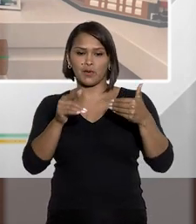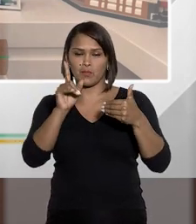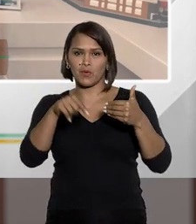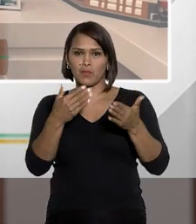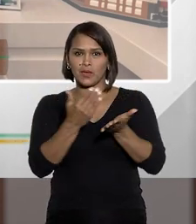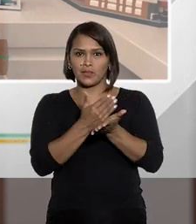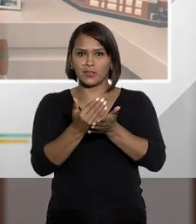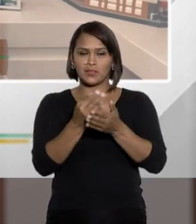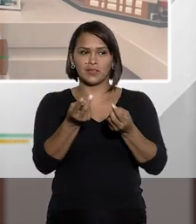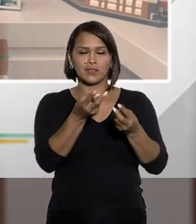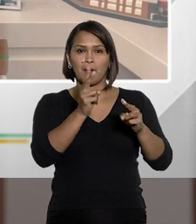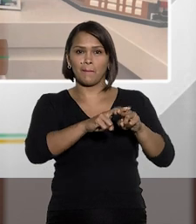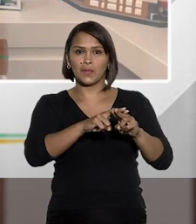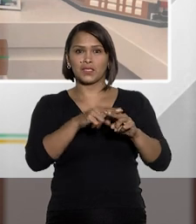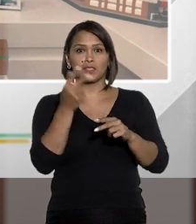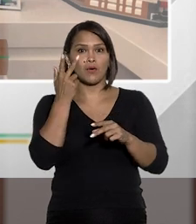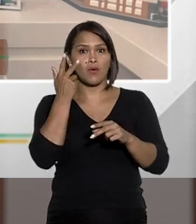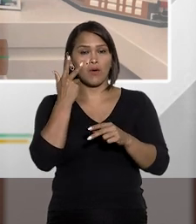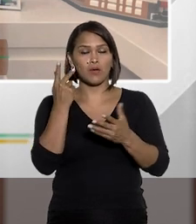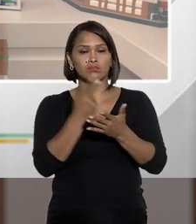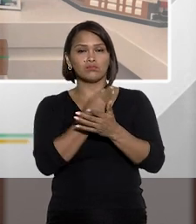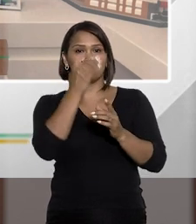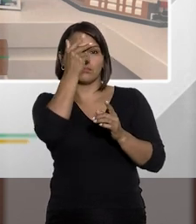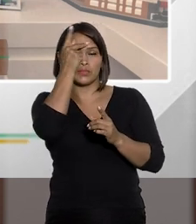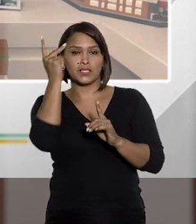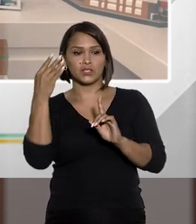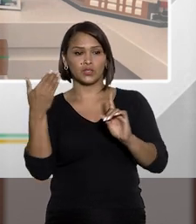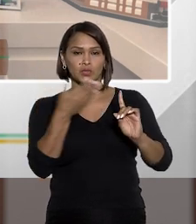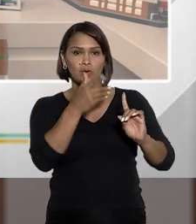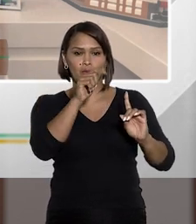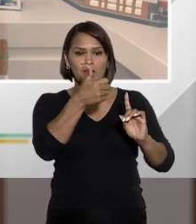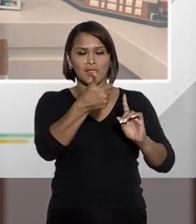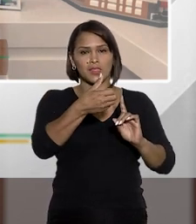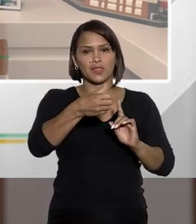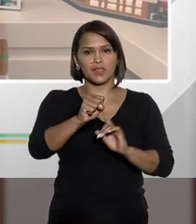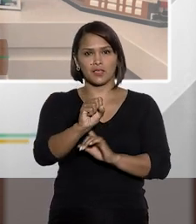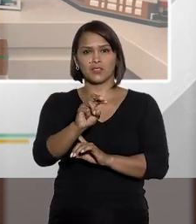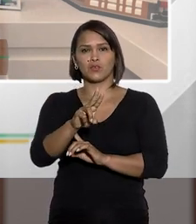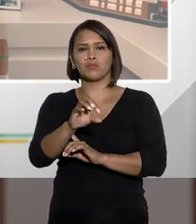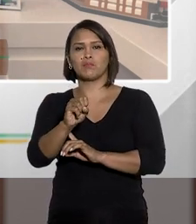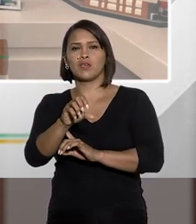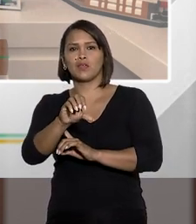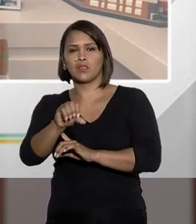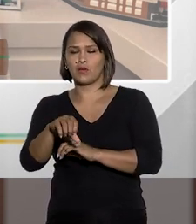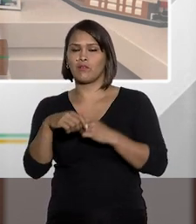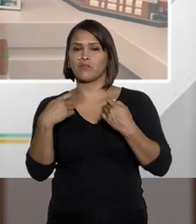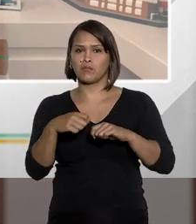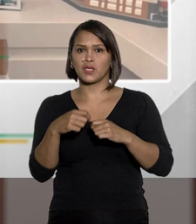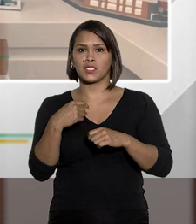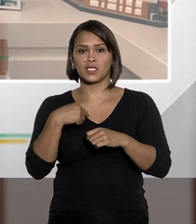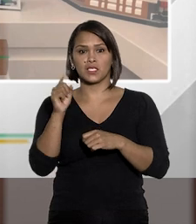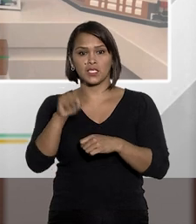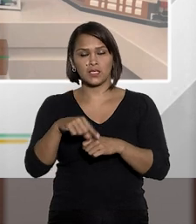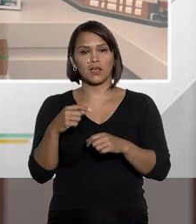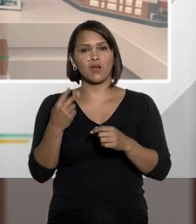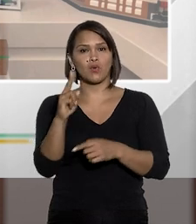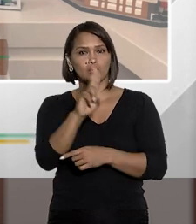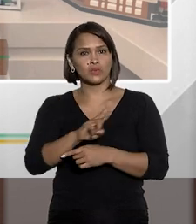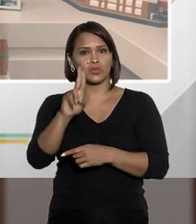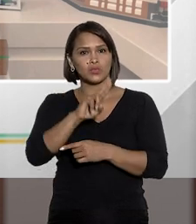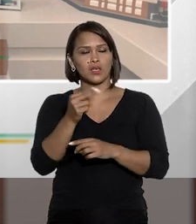né? Desde o momento inicial da prisão em flagrante de uma pessoa a 13869 deve, em tese,